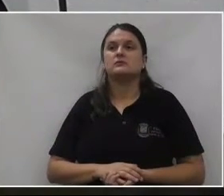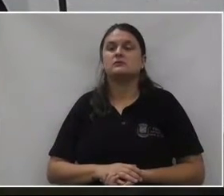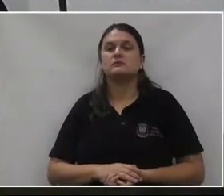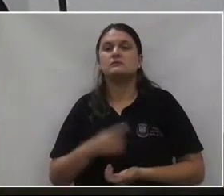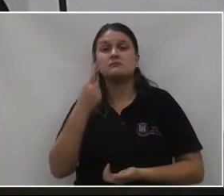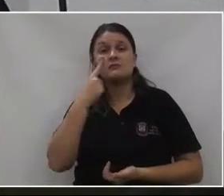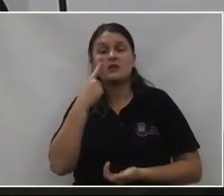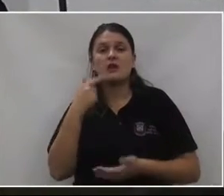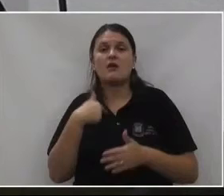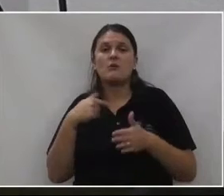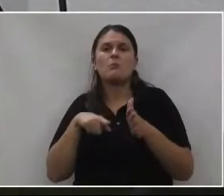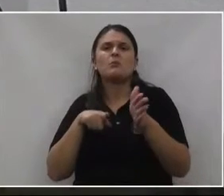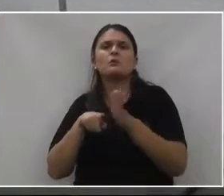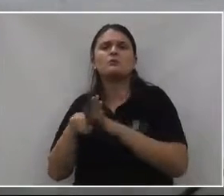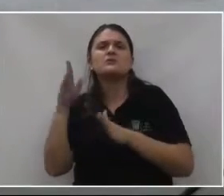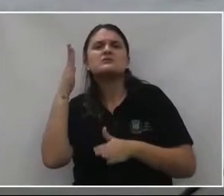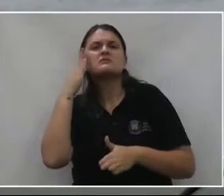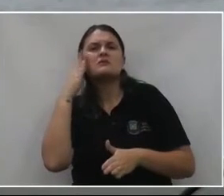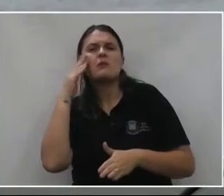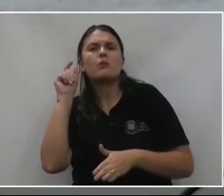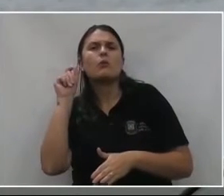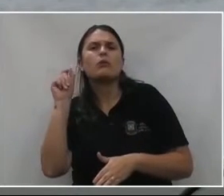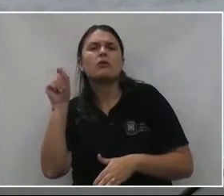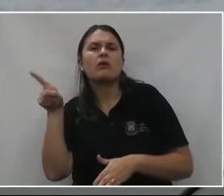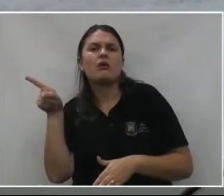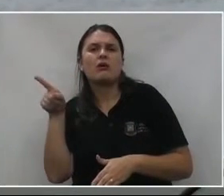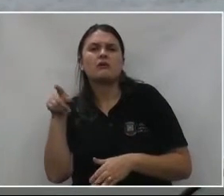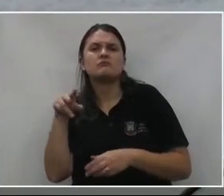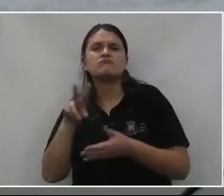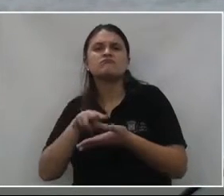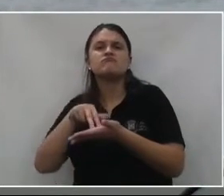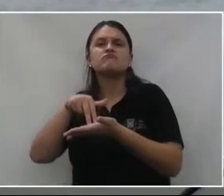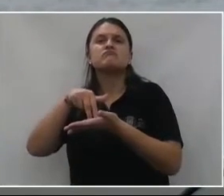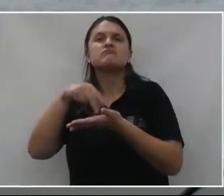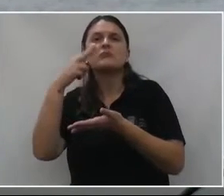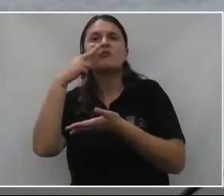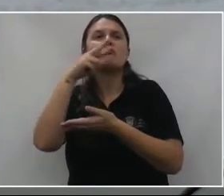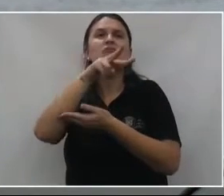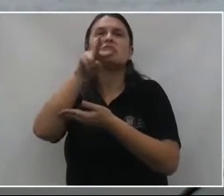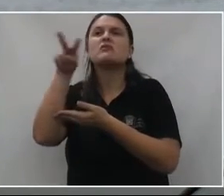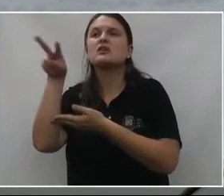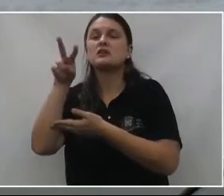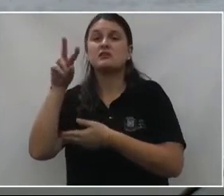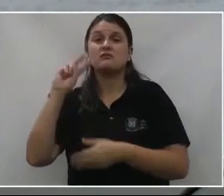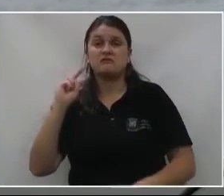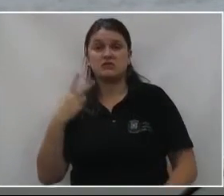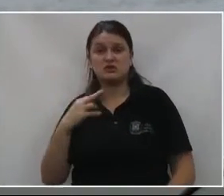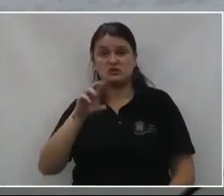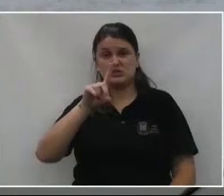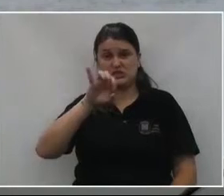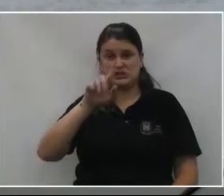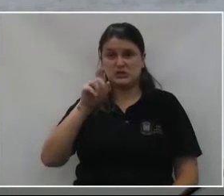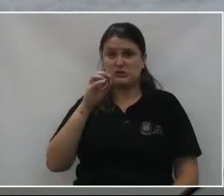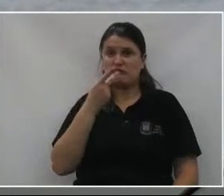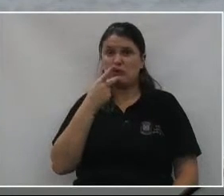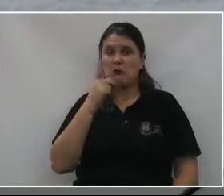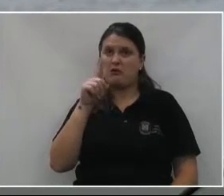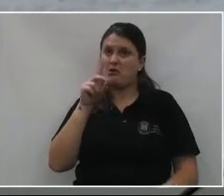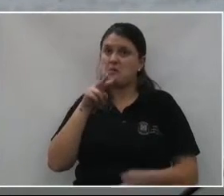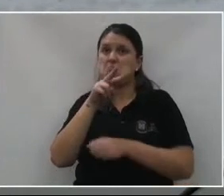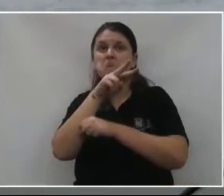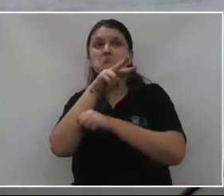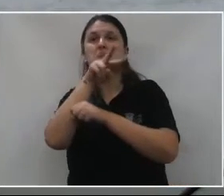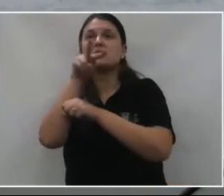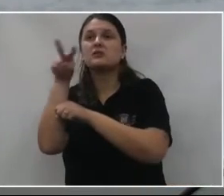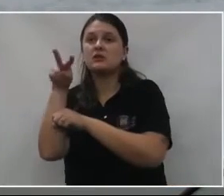Essa é a minha pergunta, alguém sabe o que era o mirante? O Diego me passou que era o mirante, mas eu nunca soube, nunca fui atrás,